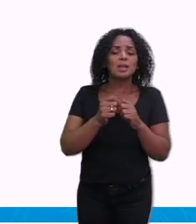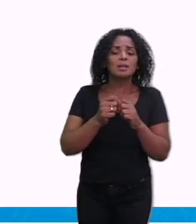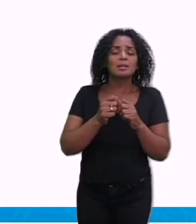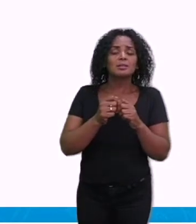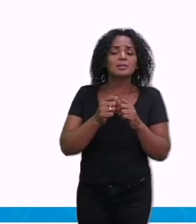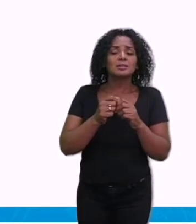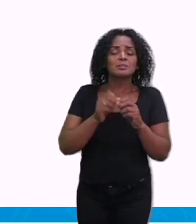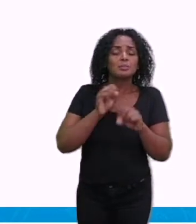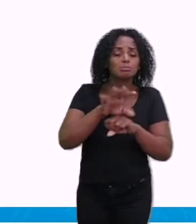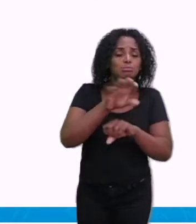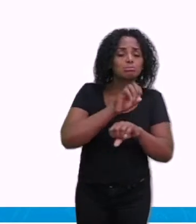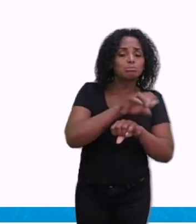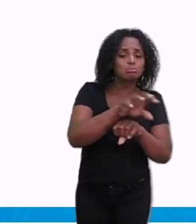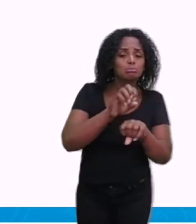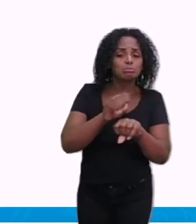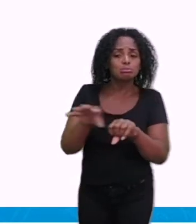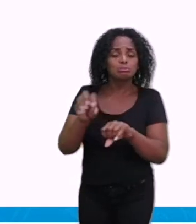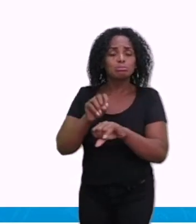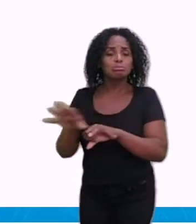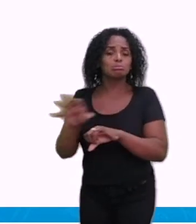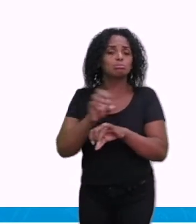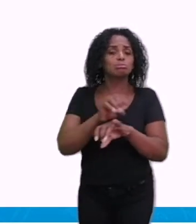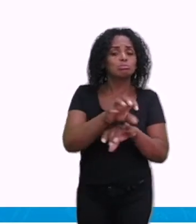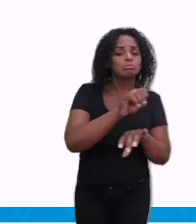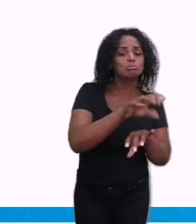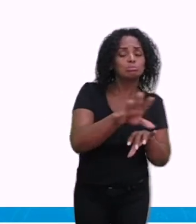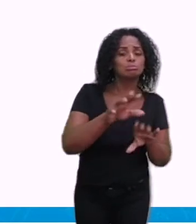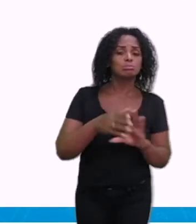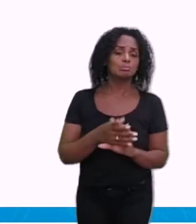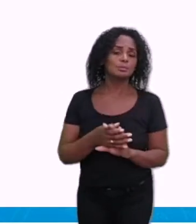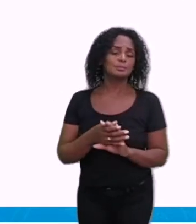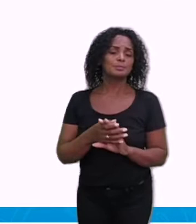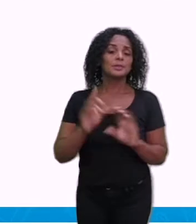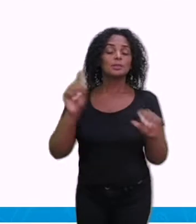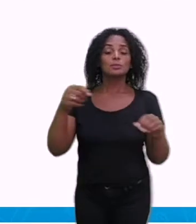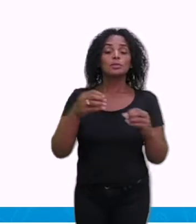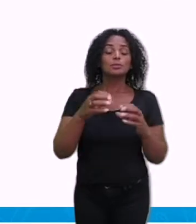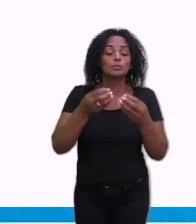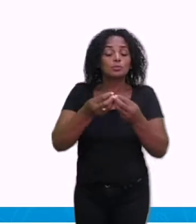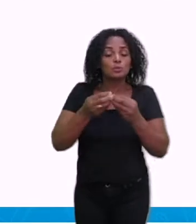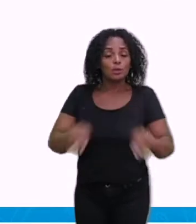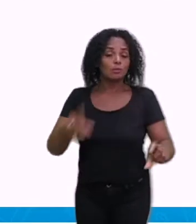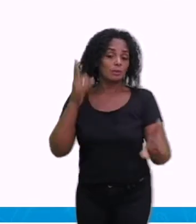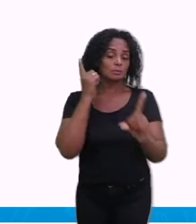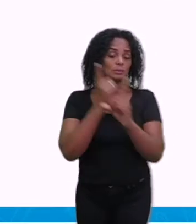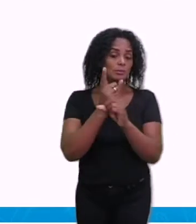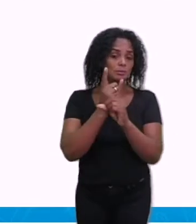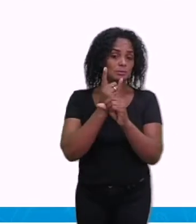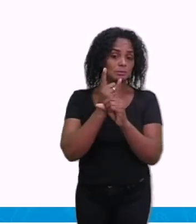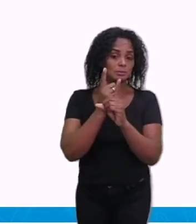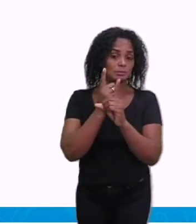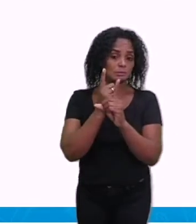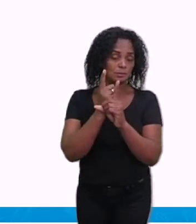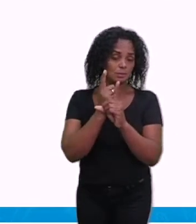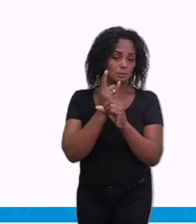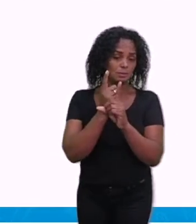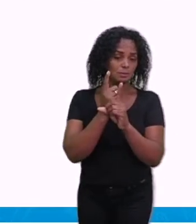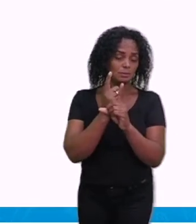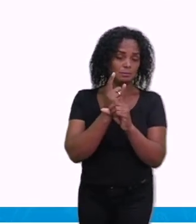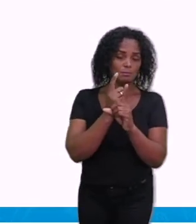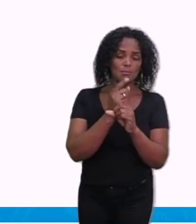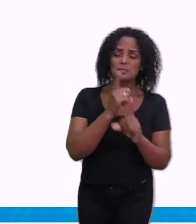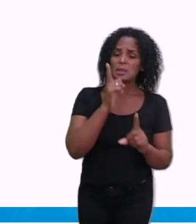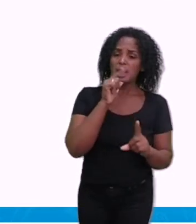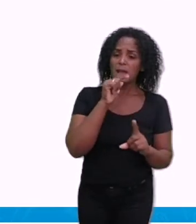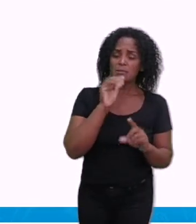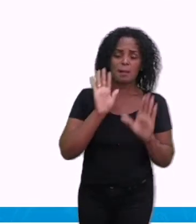todo aqui, desde quando os ovos são encontrados, são regados ali por água,